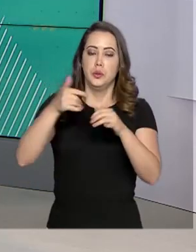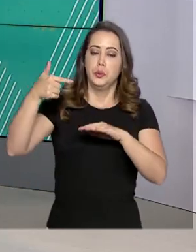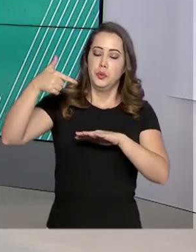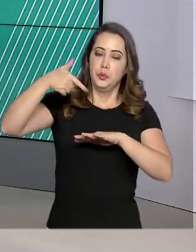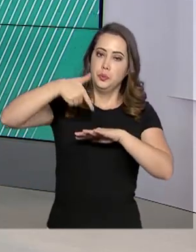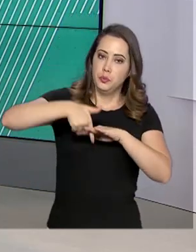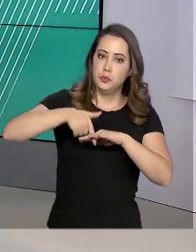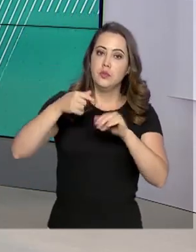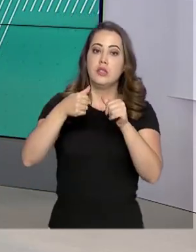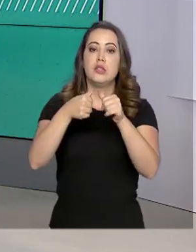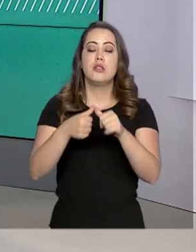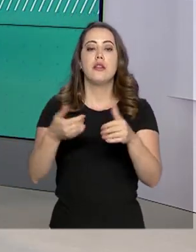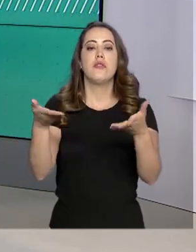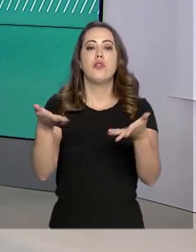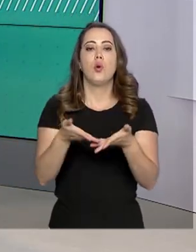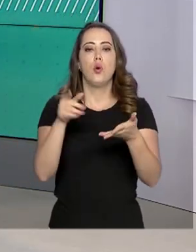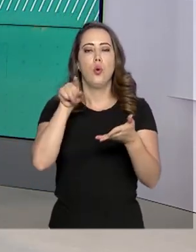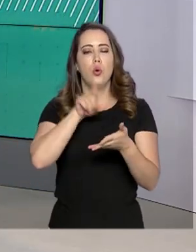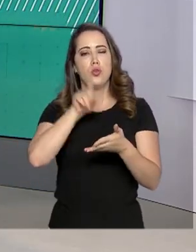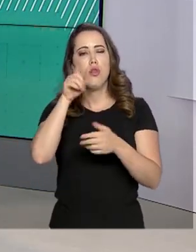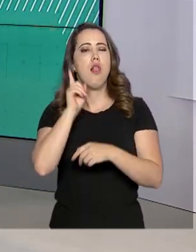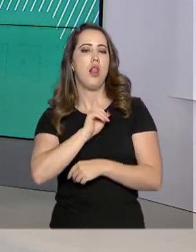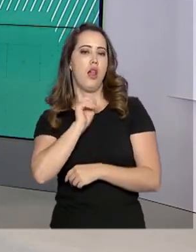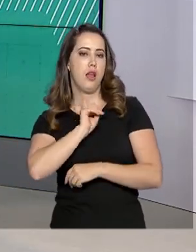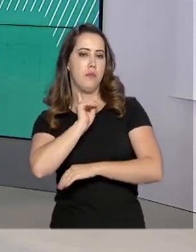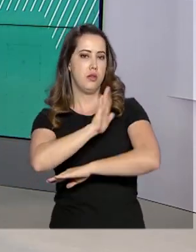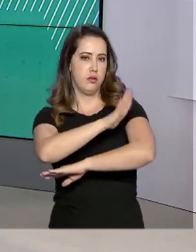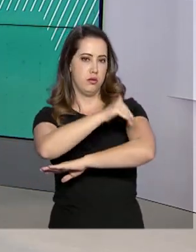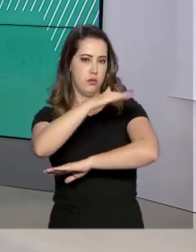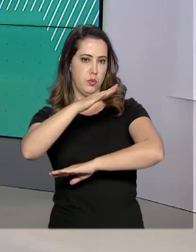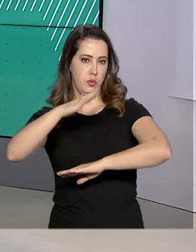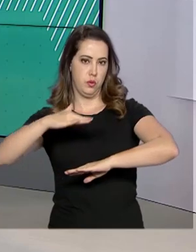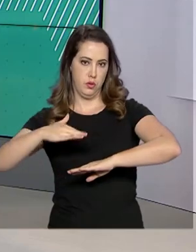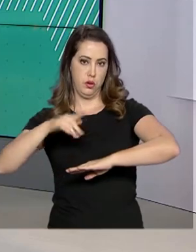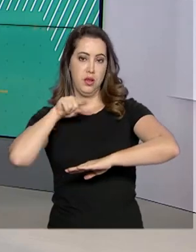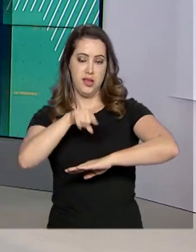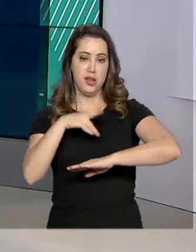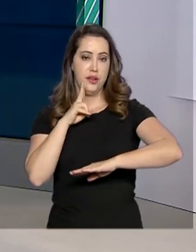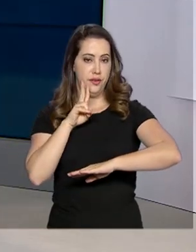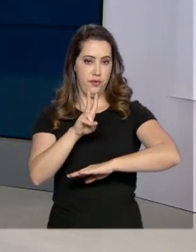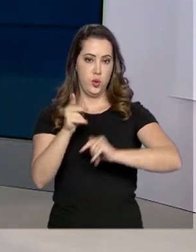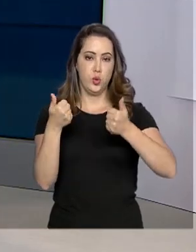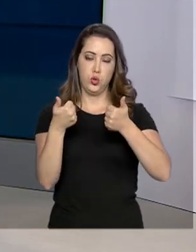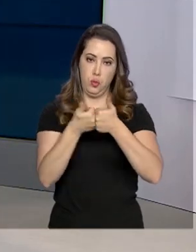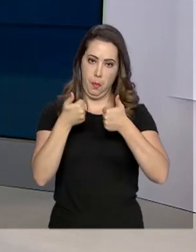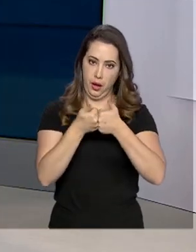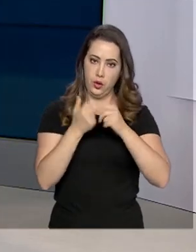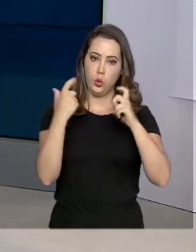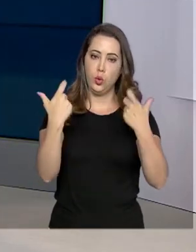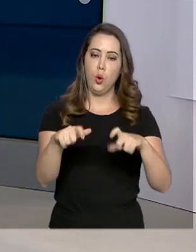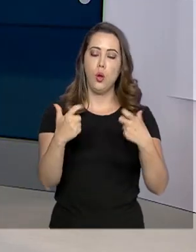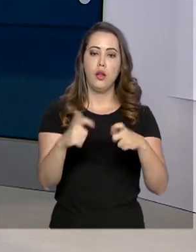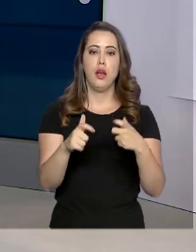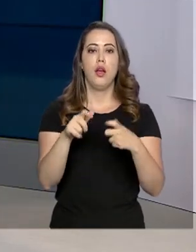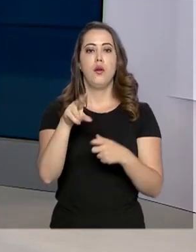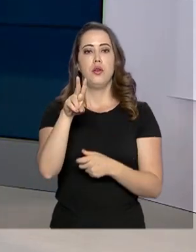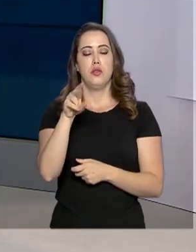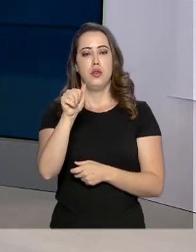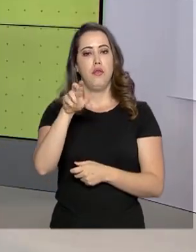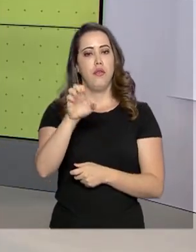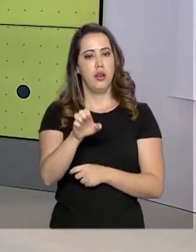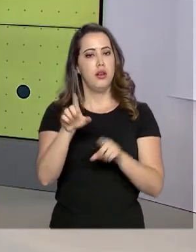Albuquerque, esteve hoje na cidade de Brumadinho, em Minas Gerais. Ele conheceu a Companhia Brasileira de Metalurgia e Mineração,